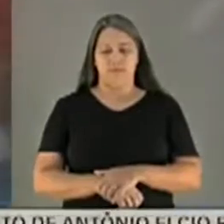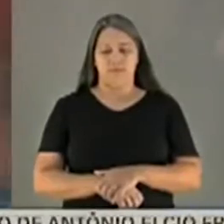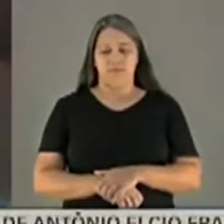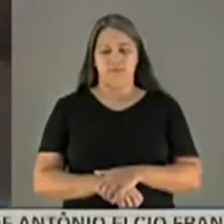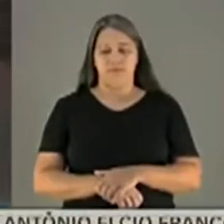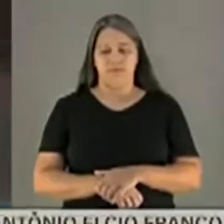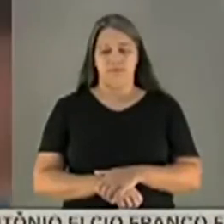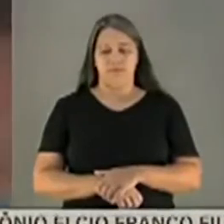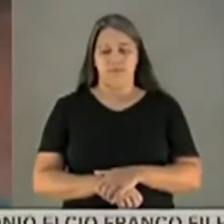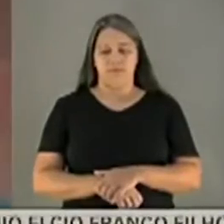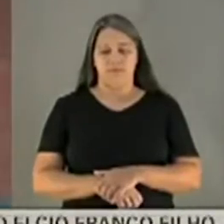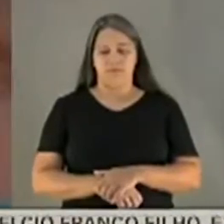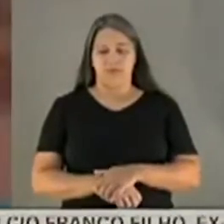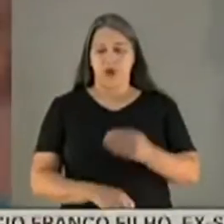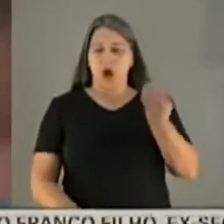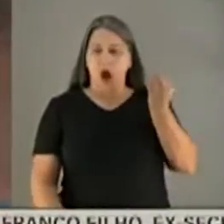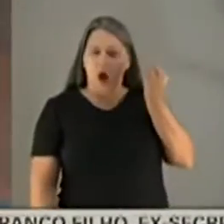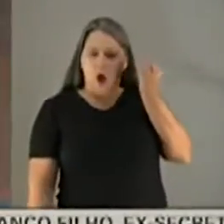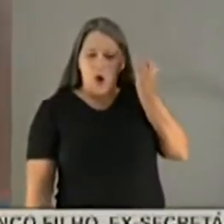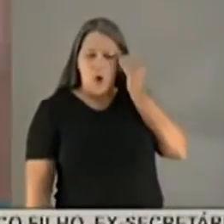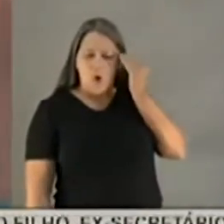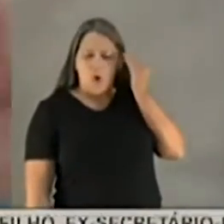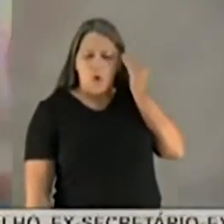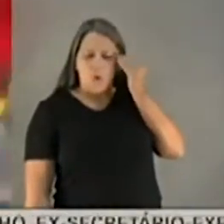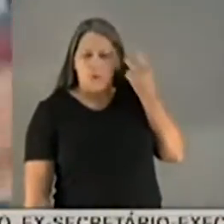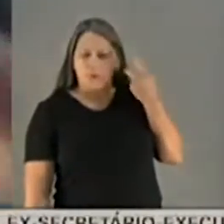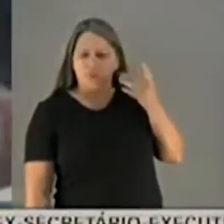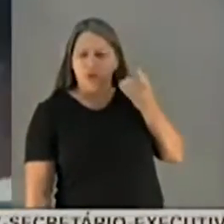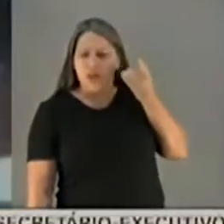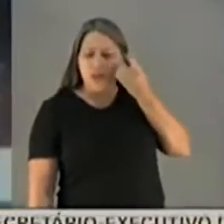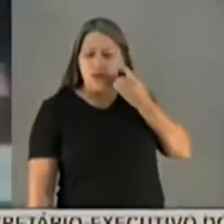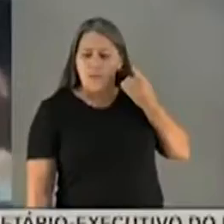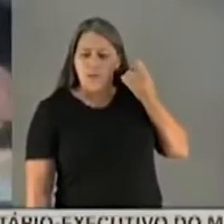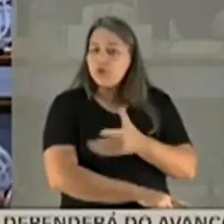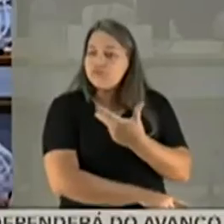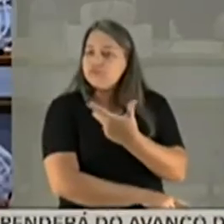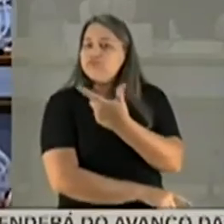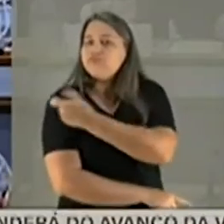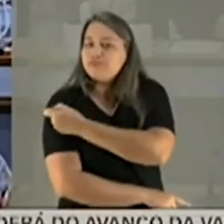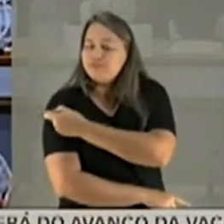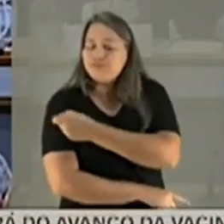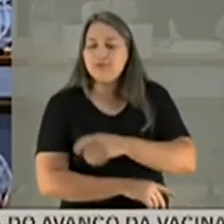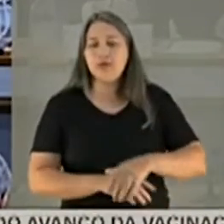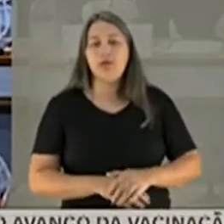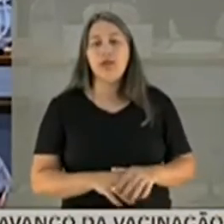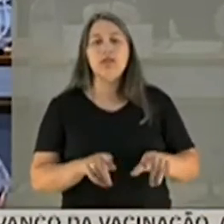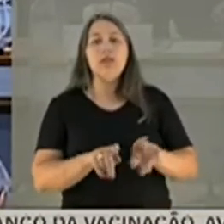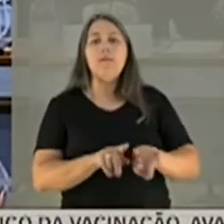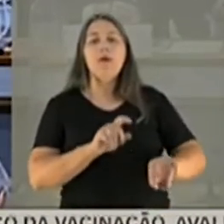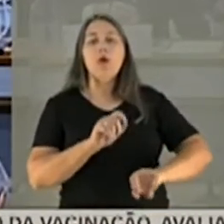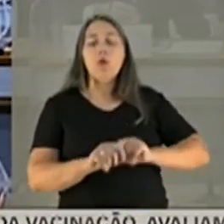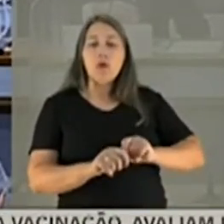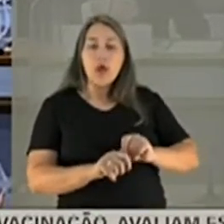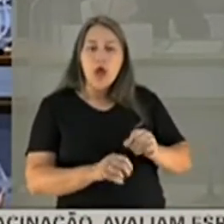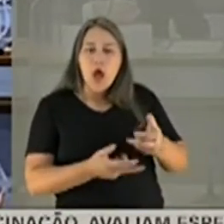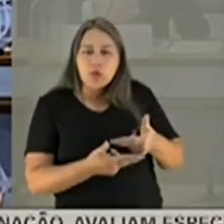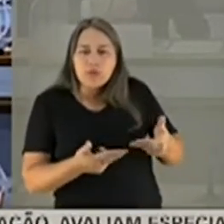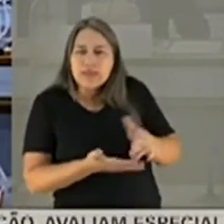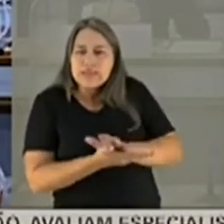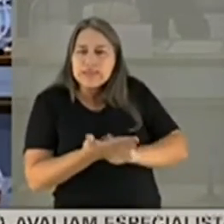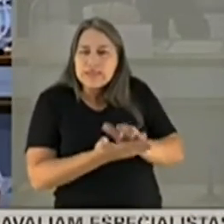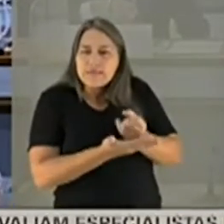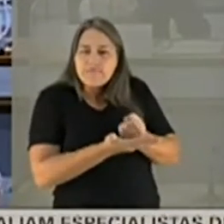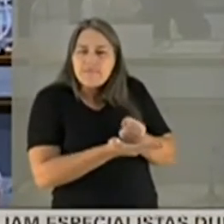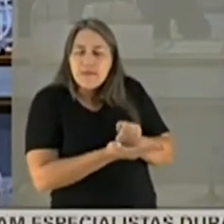A culpa são desses deputados. Em relação às medidas não farmacológicas, eu